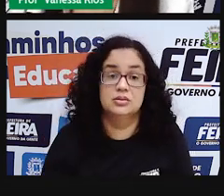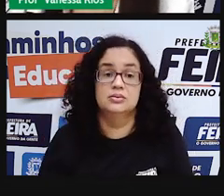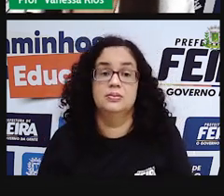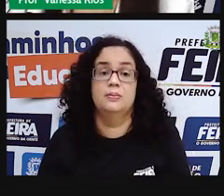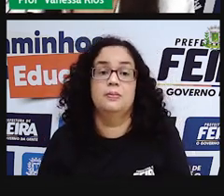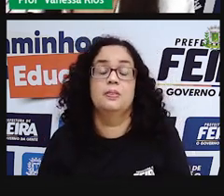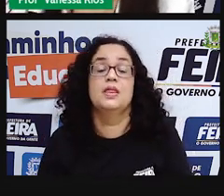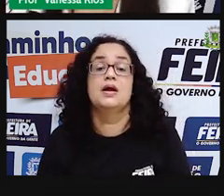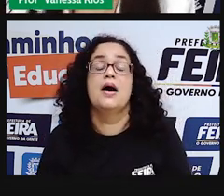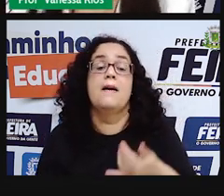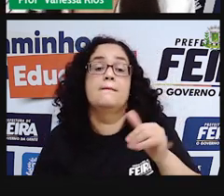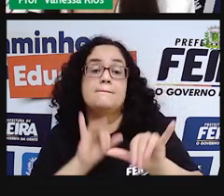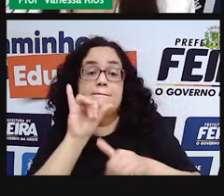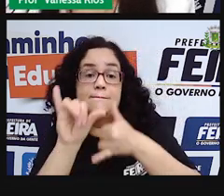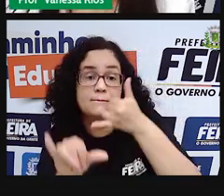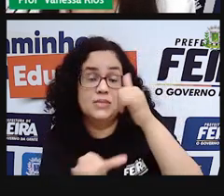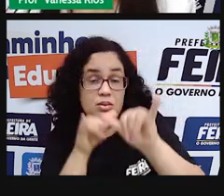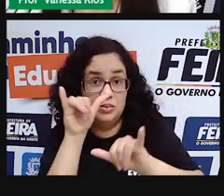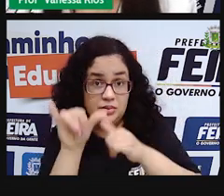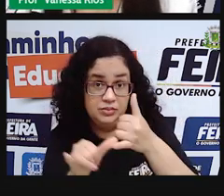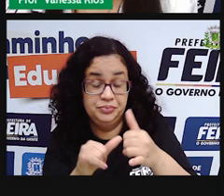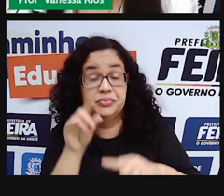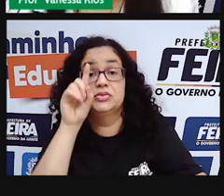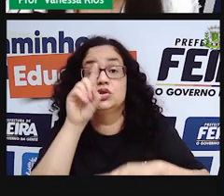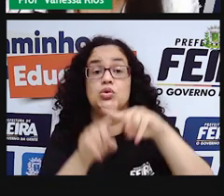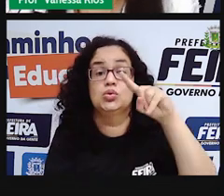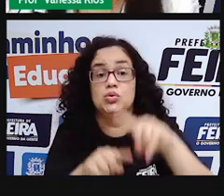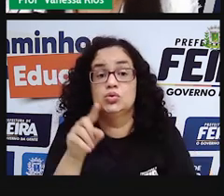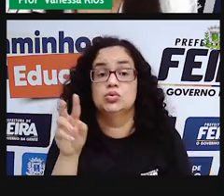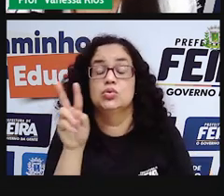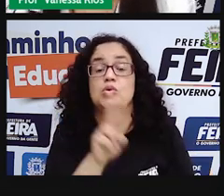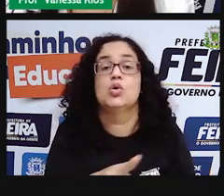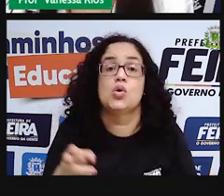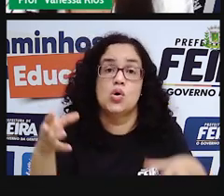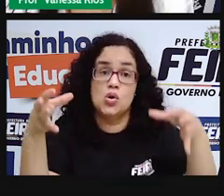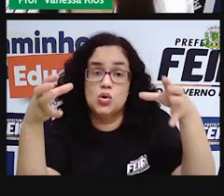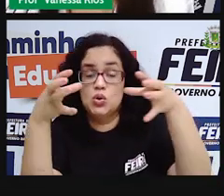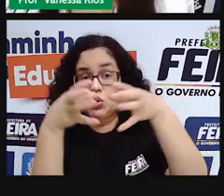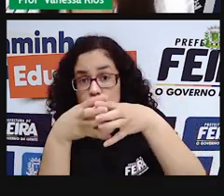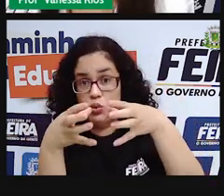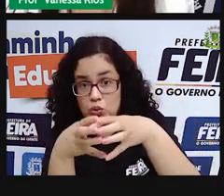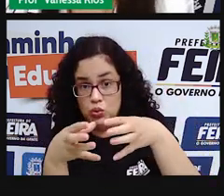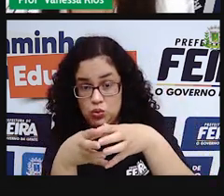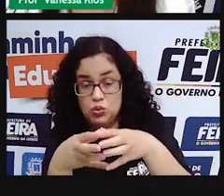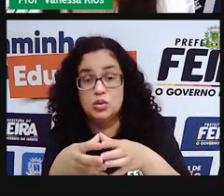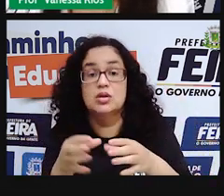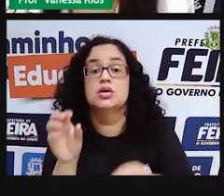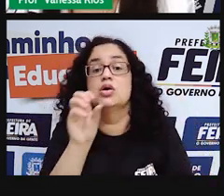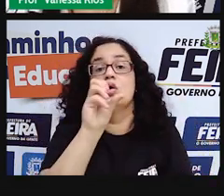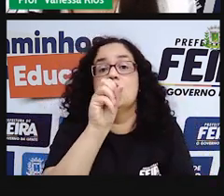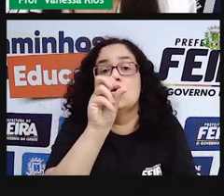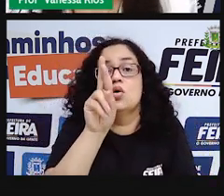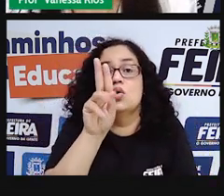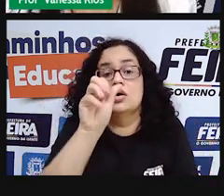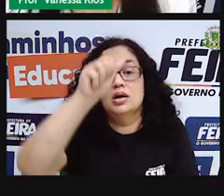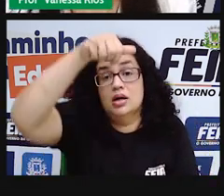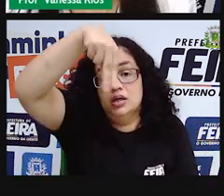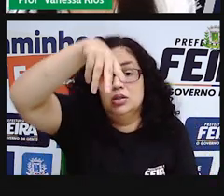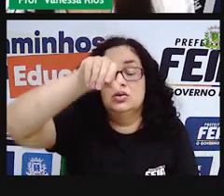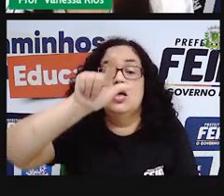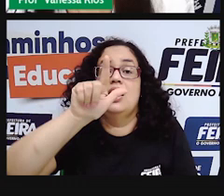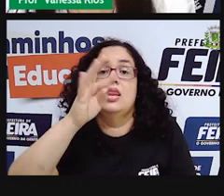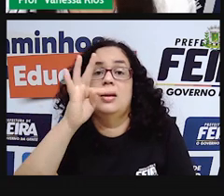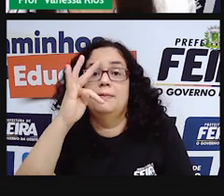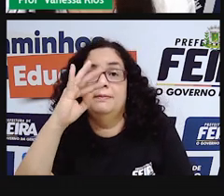As propriedades dos materiais, quando a gente coloca elas no grupo das propriedades organolépticas, a gente está se